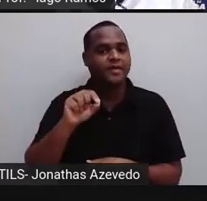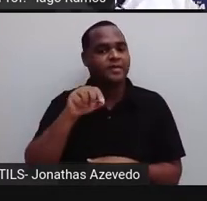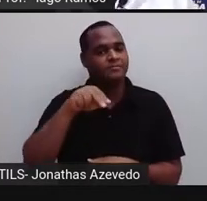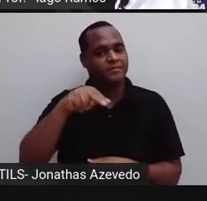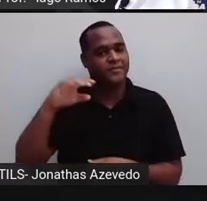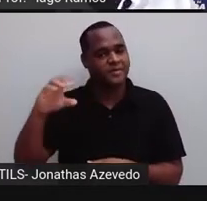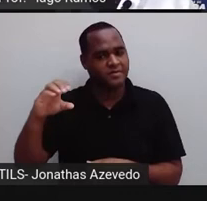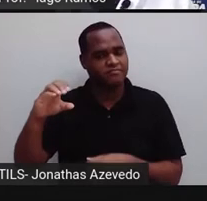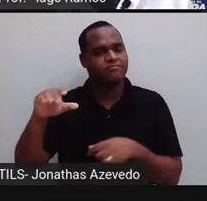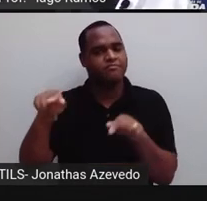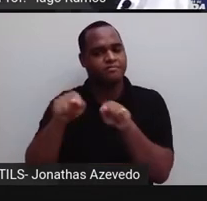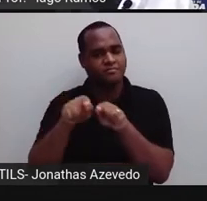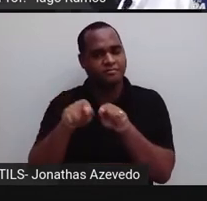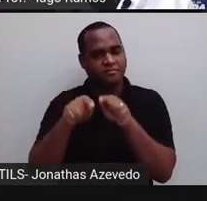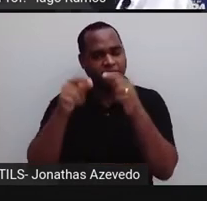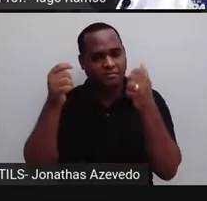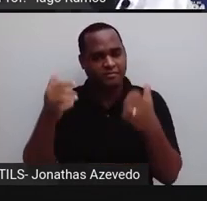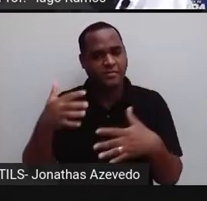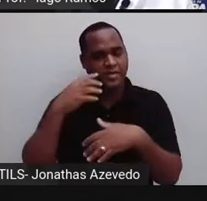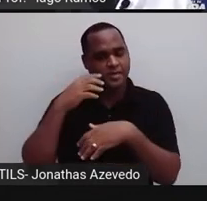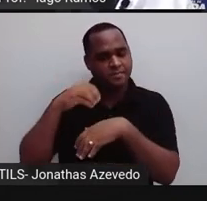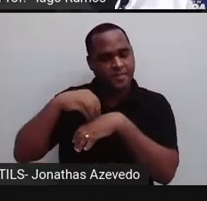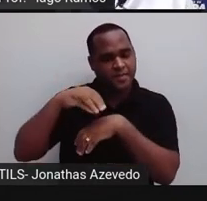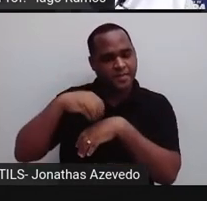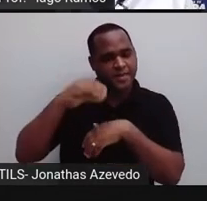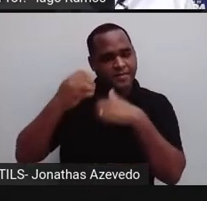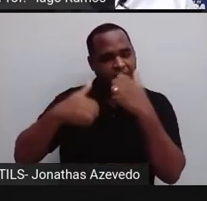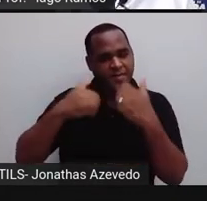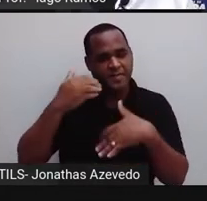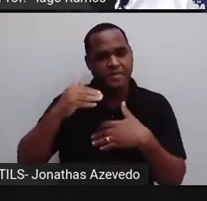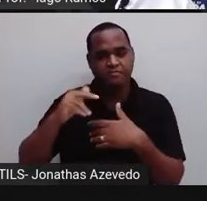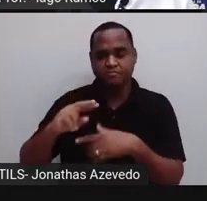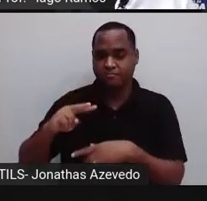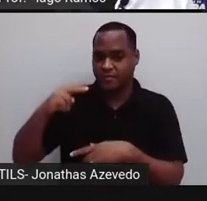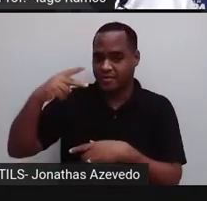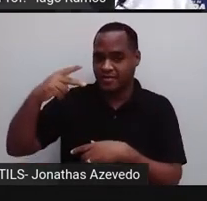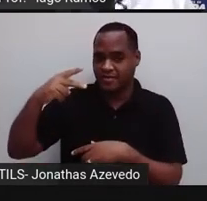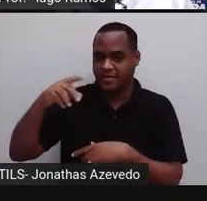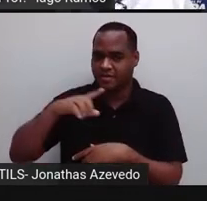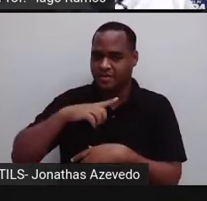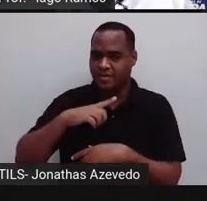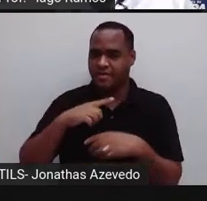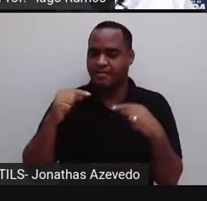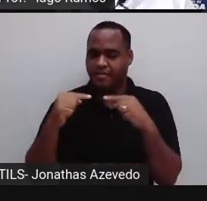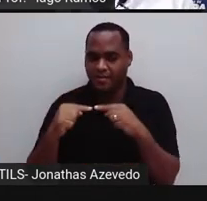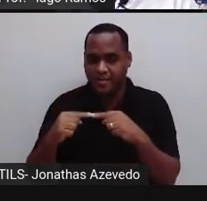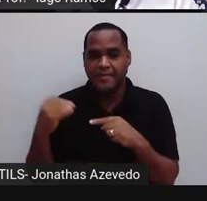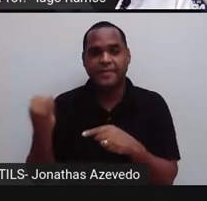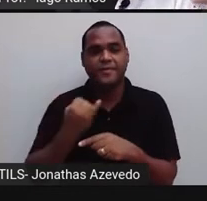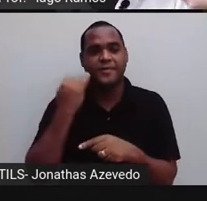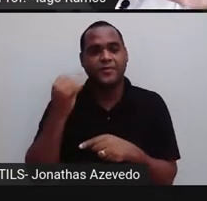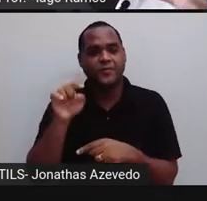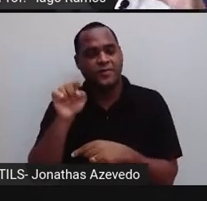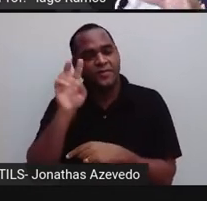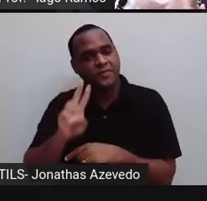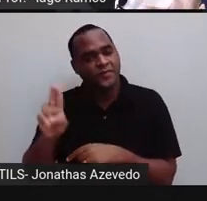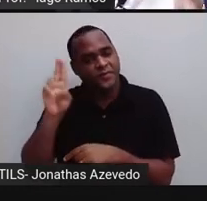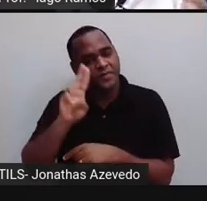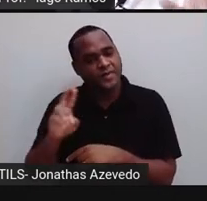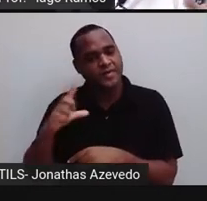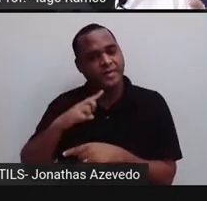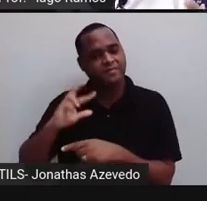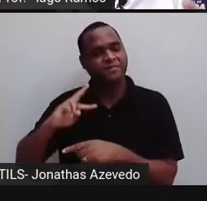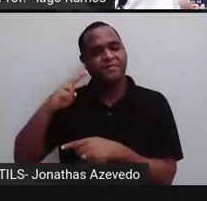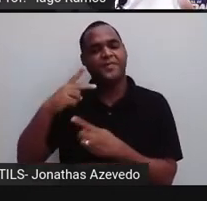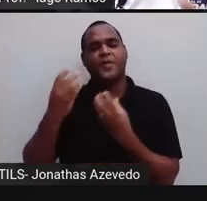e claro que a gente depende da potenciação. Porque existe uma maneira de usar a potenciação pra